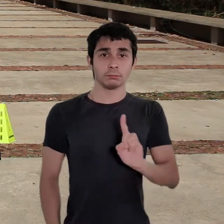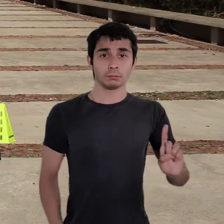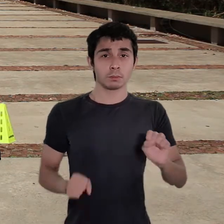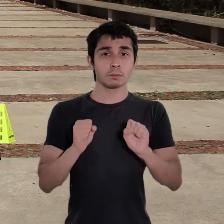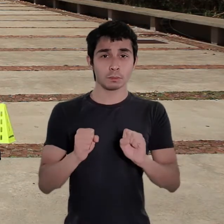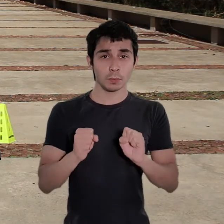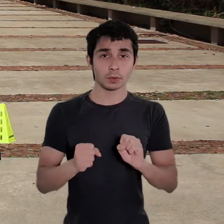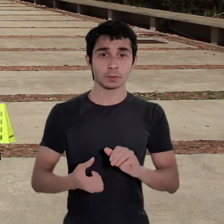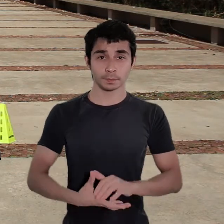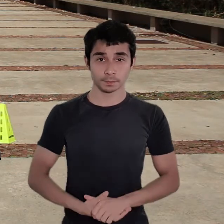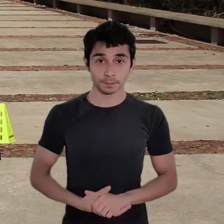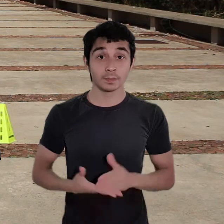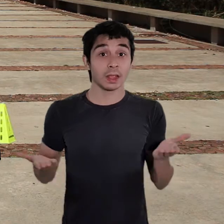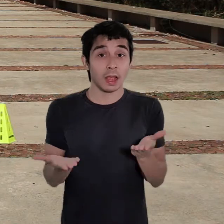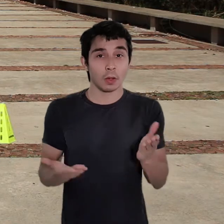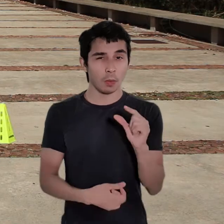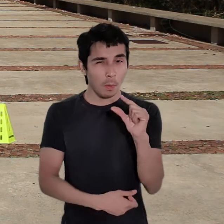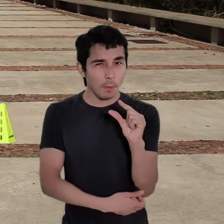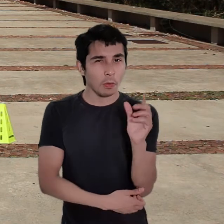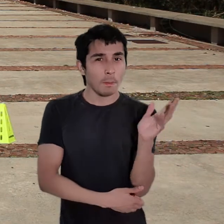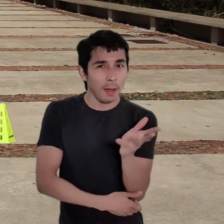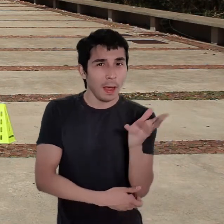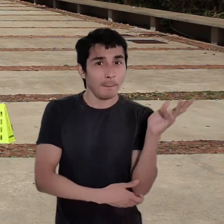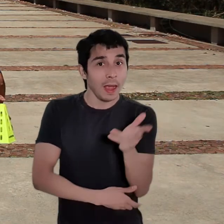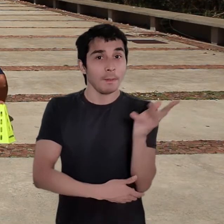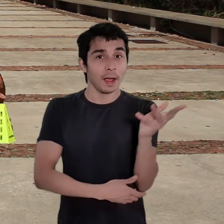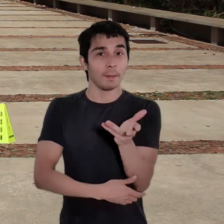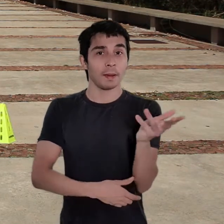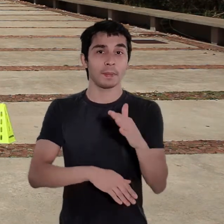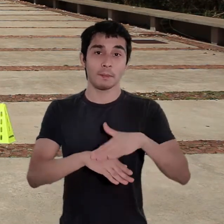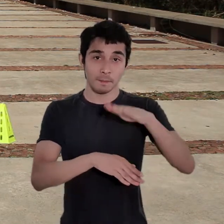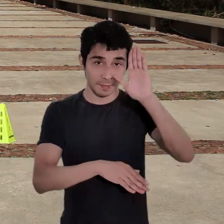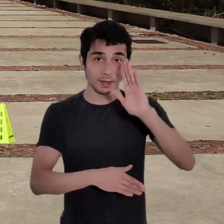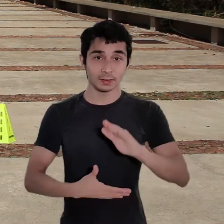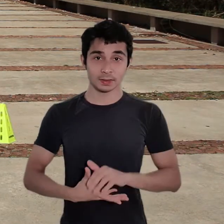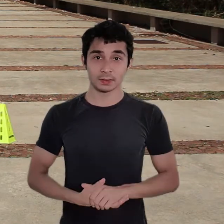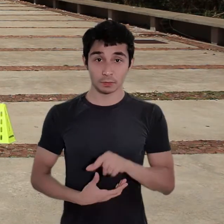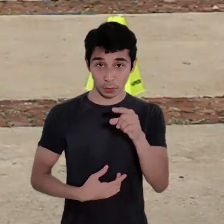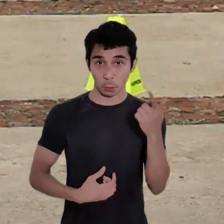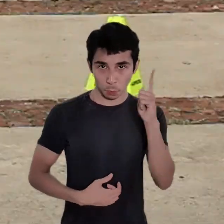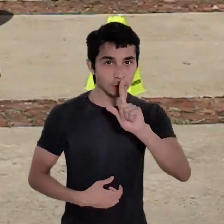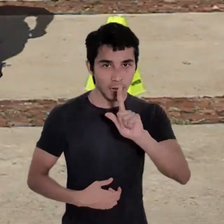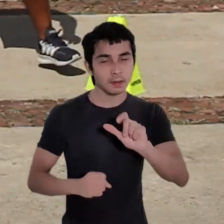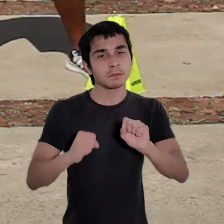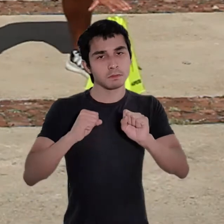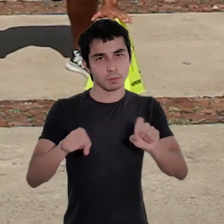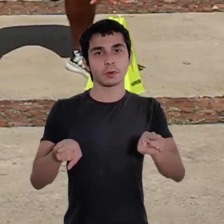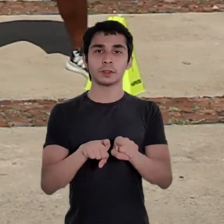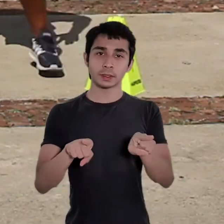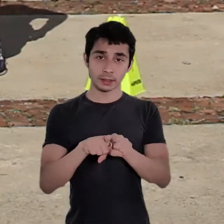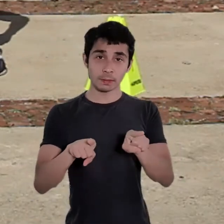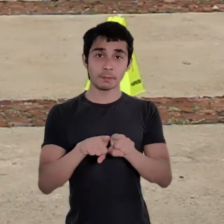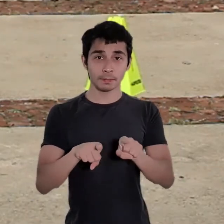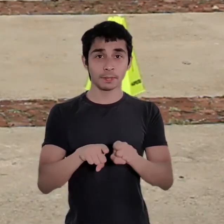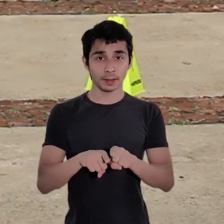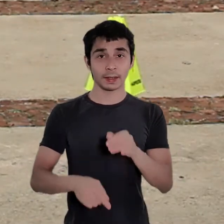professor já está chegando à terceira série. Agora ele vai aumentar um pouco a intensidade para demonstrar. Quem tiver um pouco mais de condição e quiser fazer